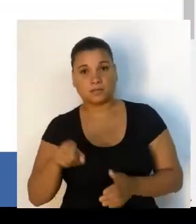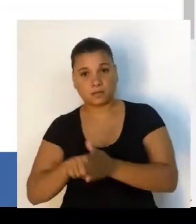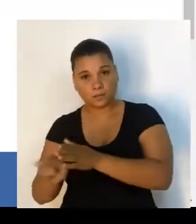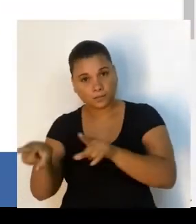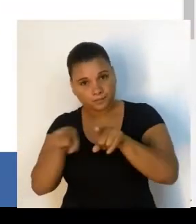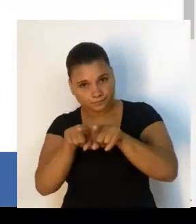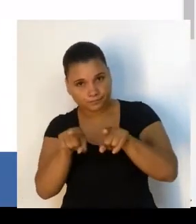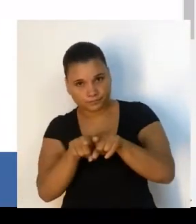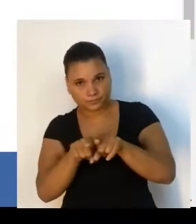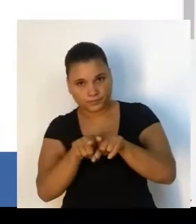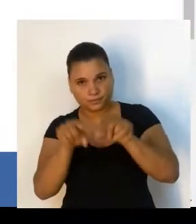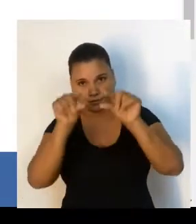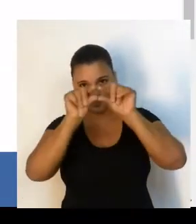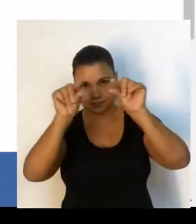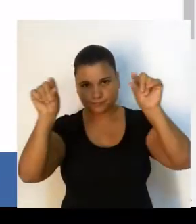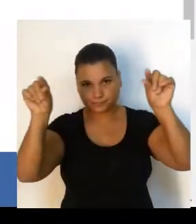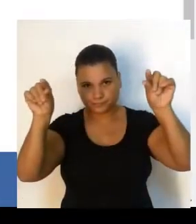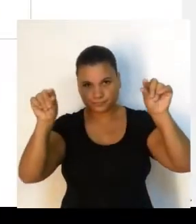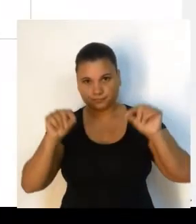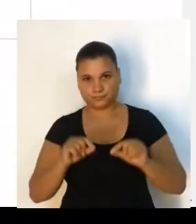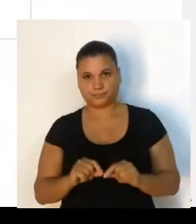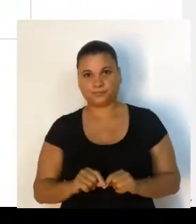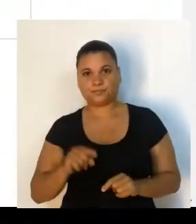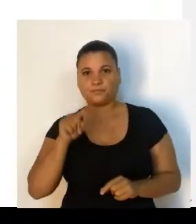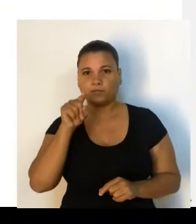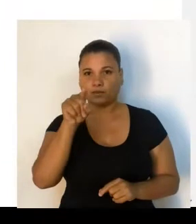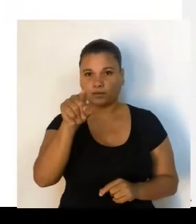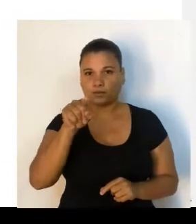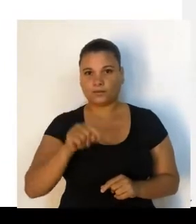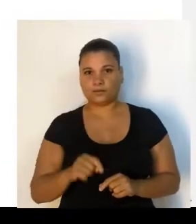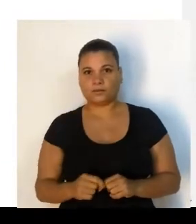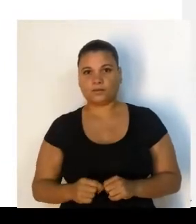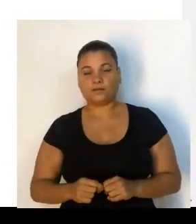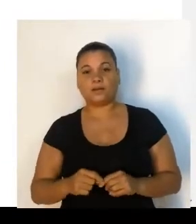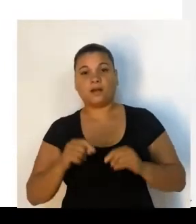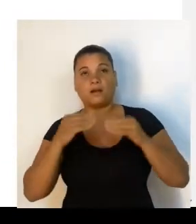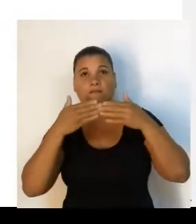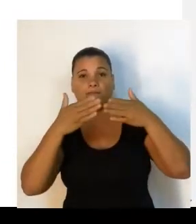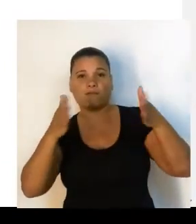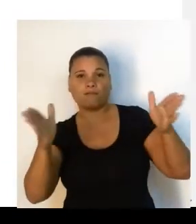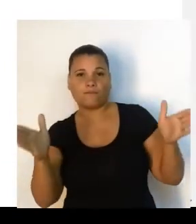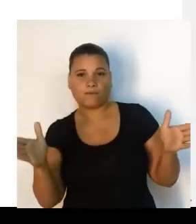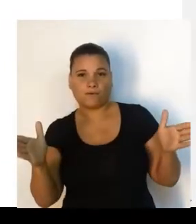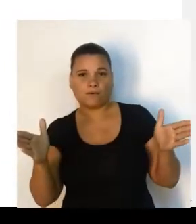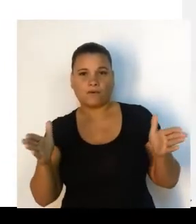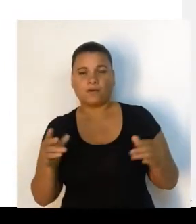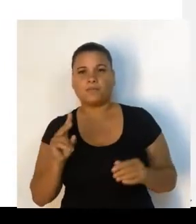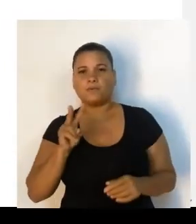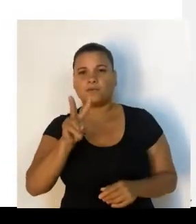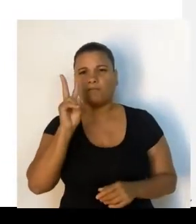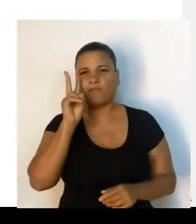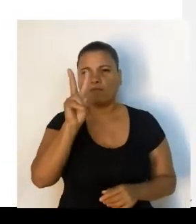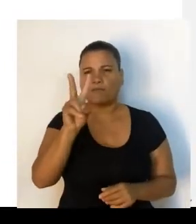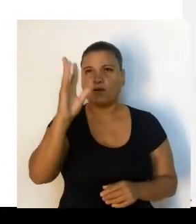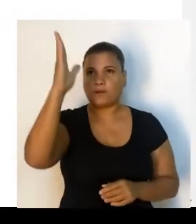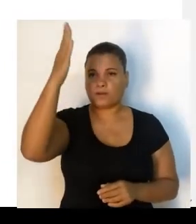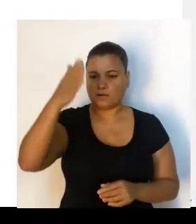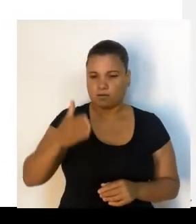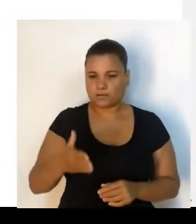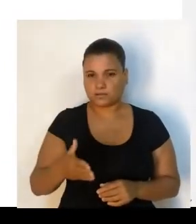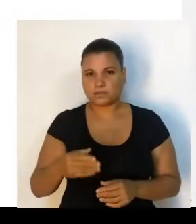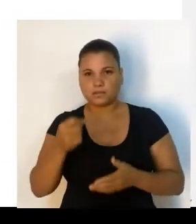clicar em Acrescentar um novo tópico de discussão, que te levará para a página onde você fará a pergunta.